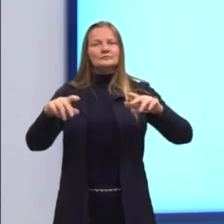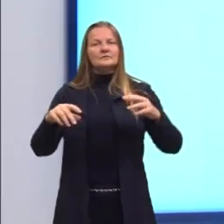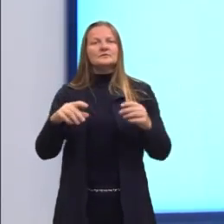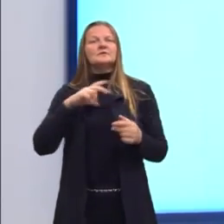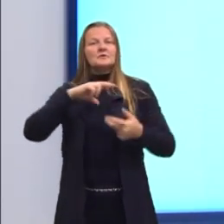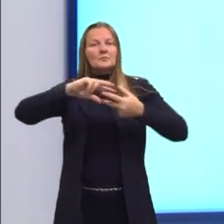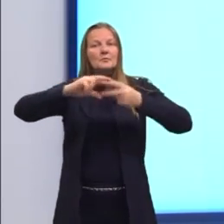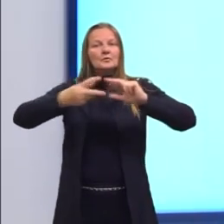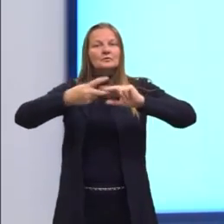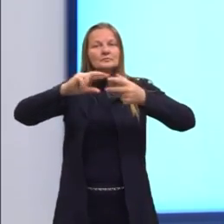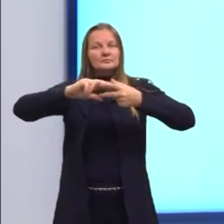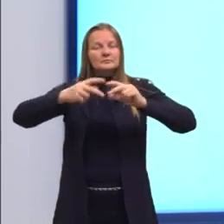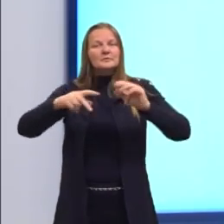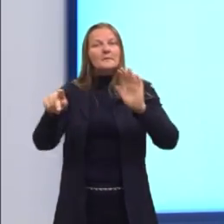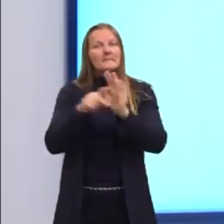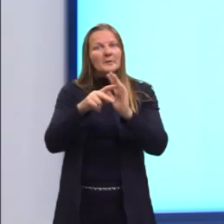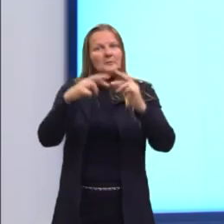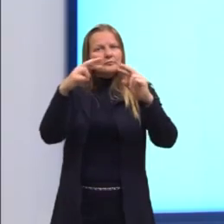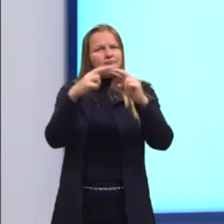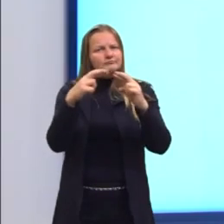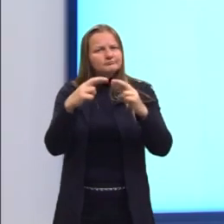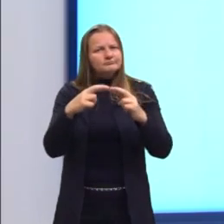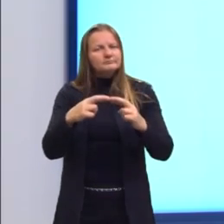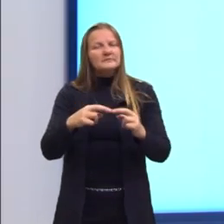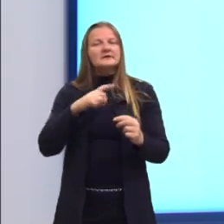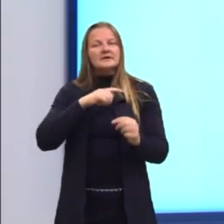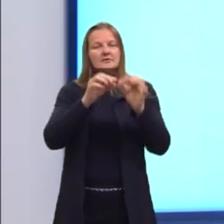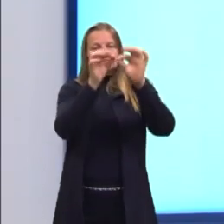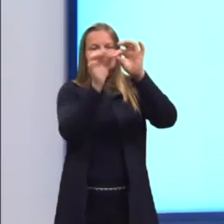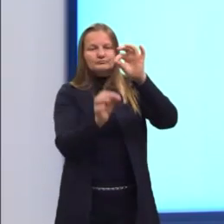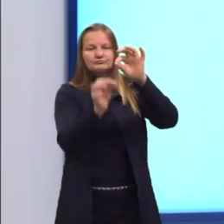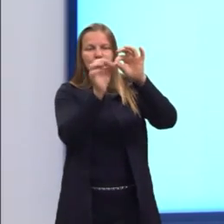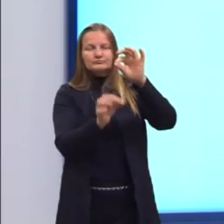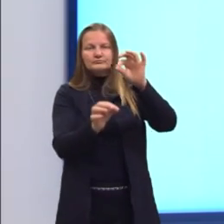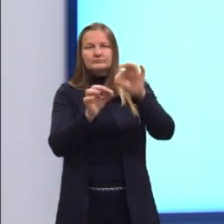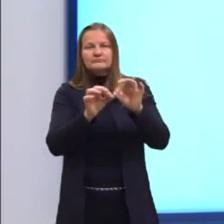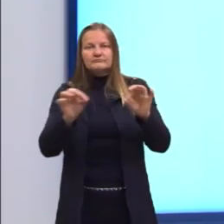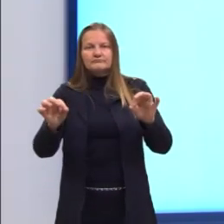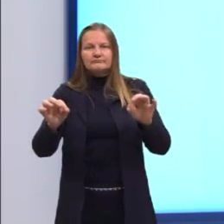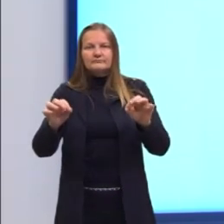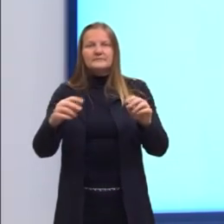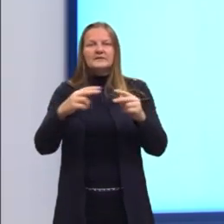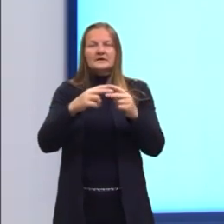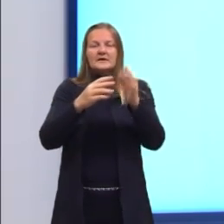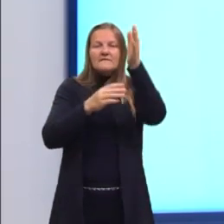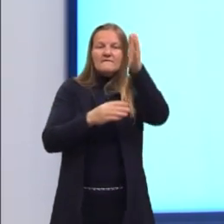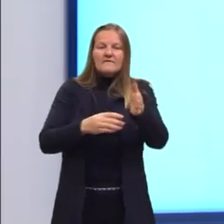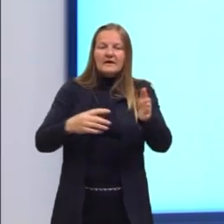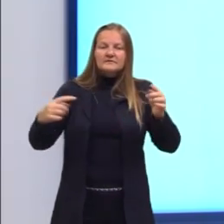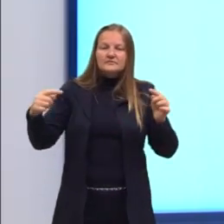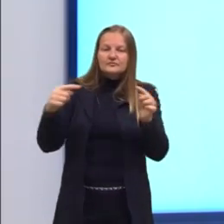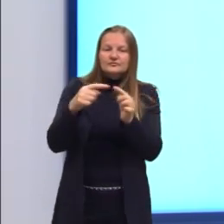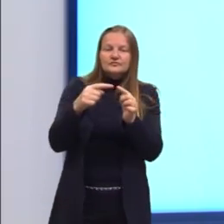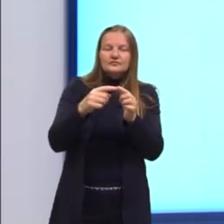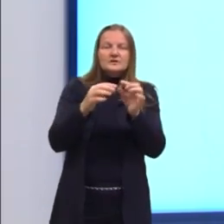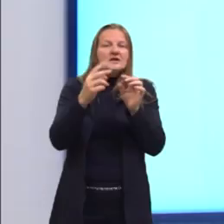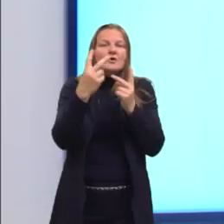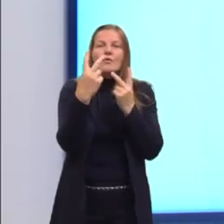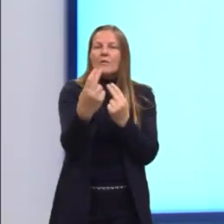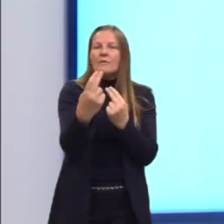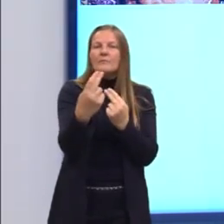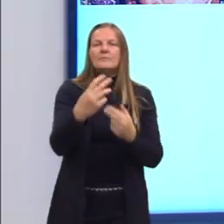poliedros regulares, ou seja, eles possuem arestas e faces congruentes, de mesma medida.